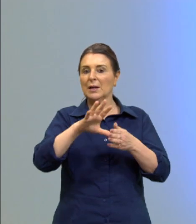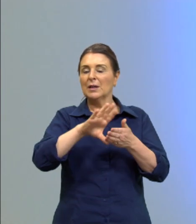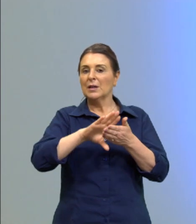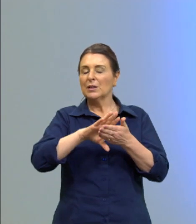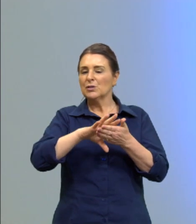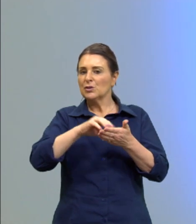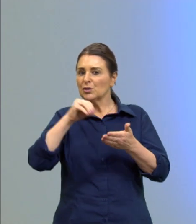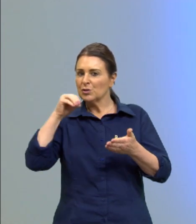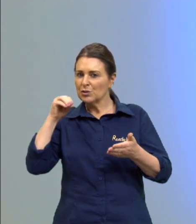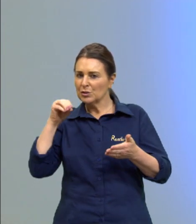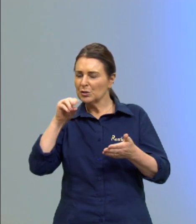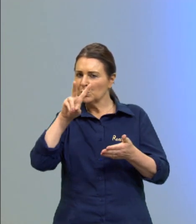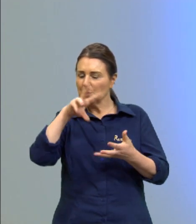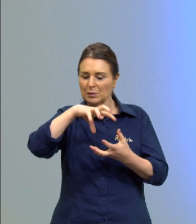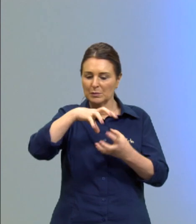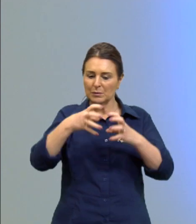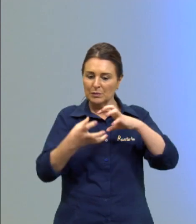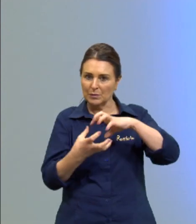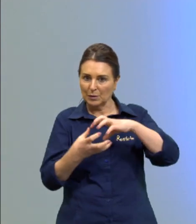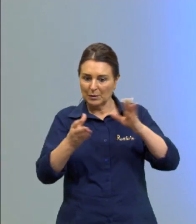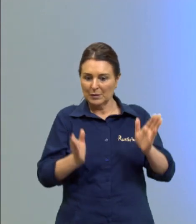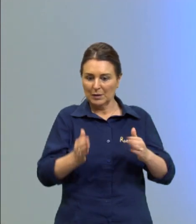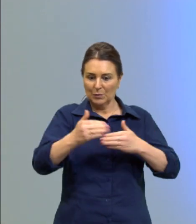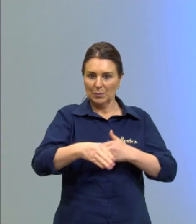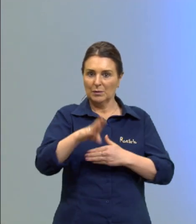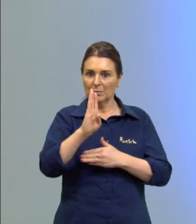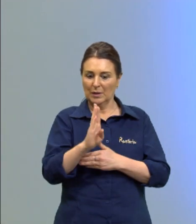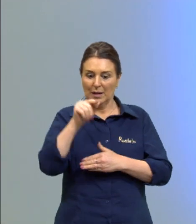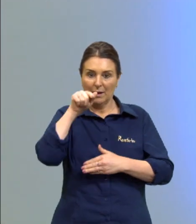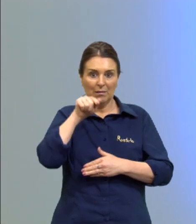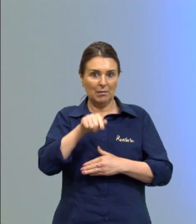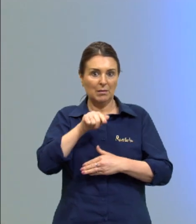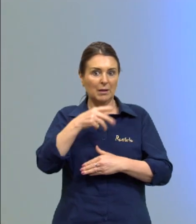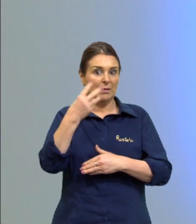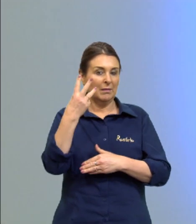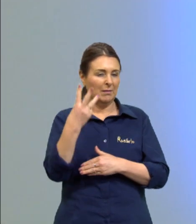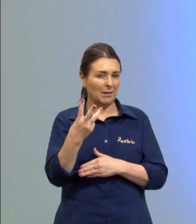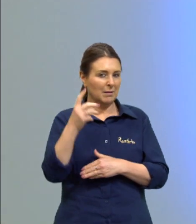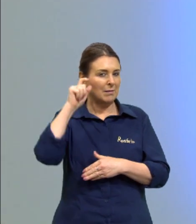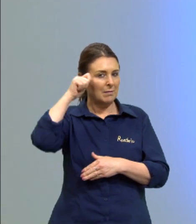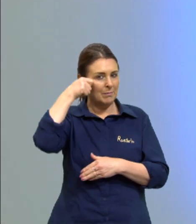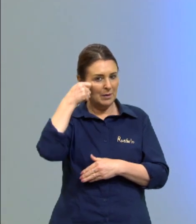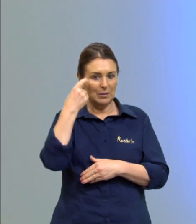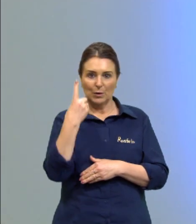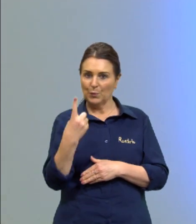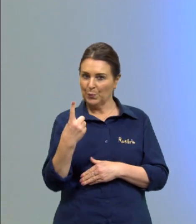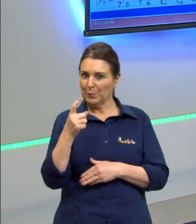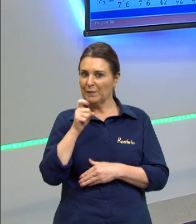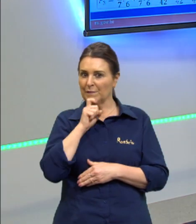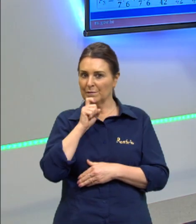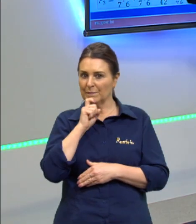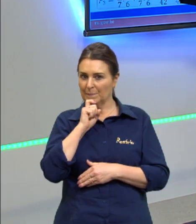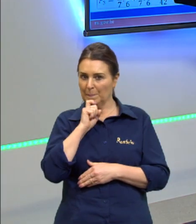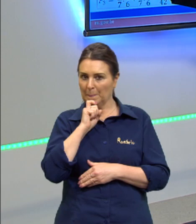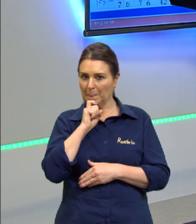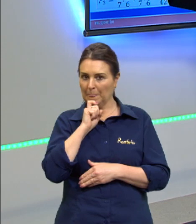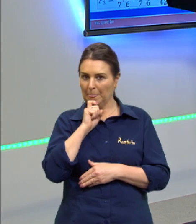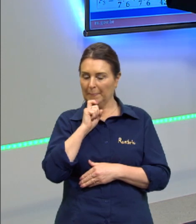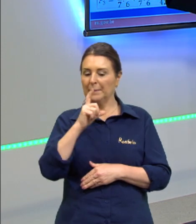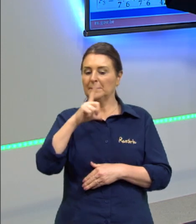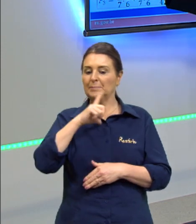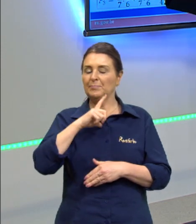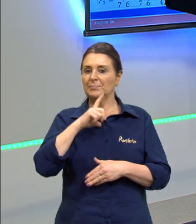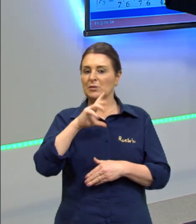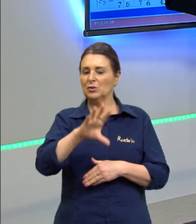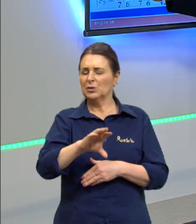aleatoriamente duas bolas da urna B e lá na urna B eu tenho três bolas pretas e uma bola verde então se eu